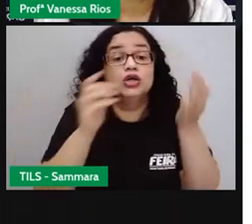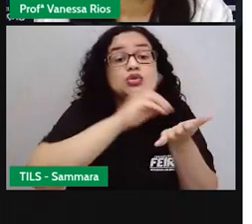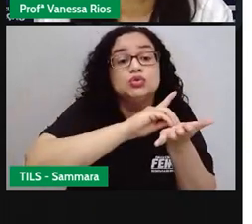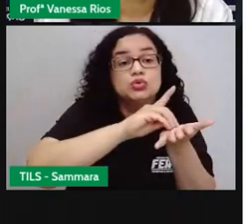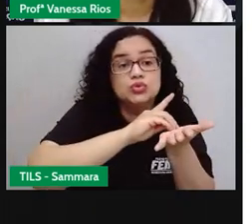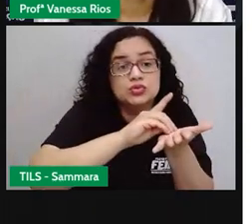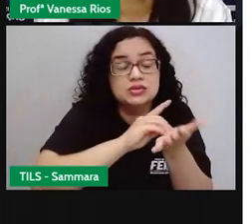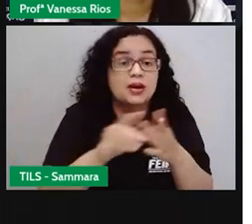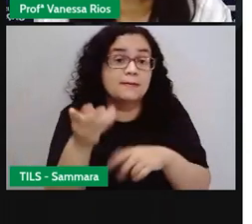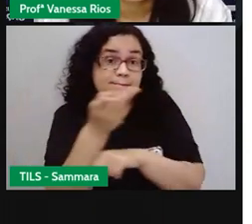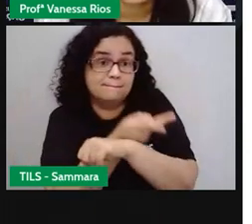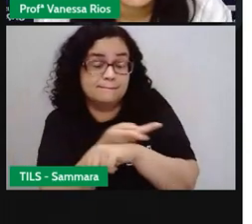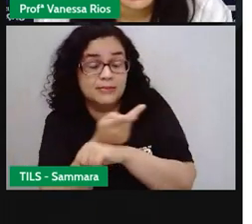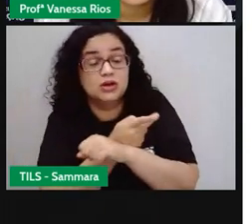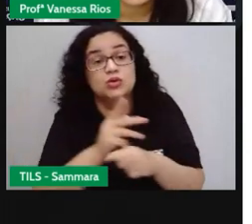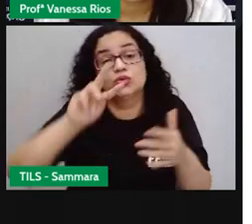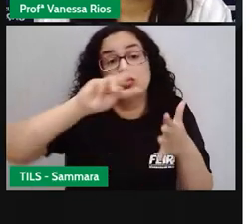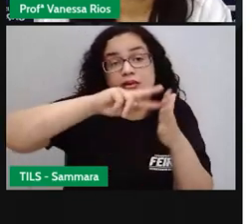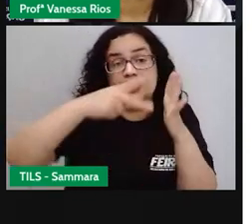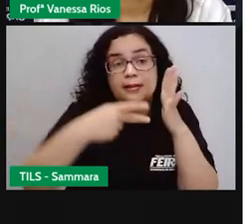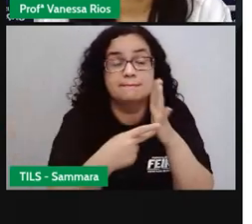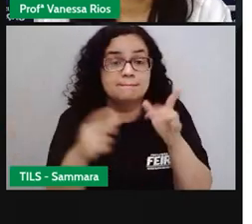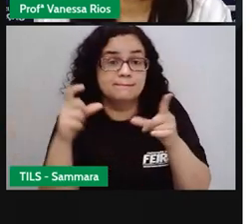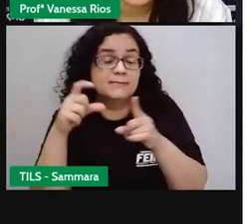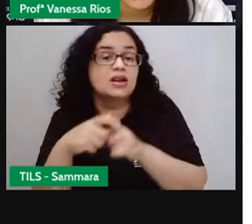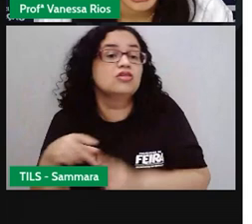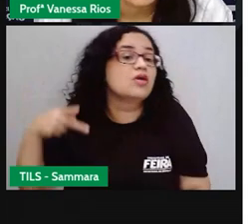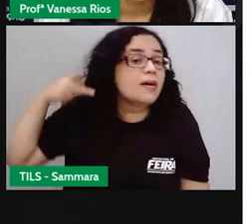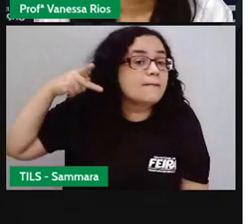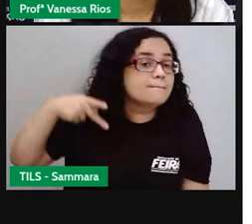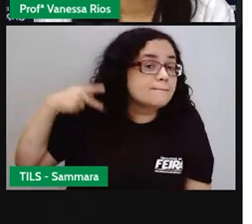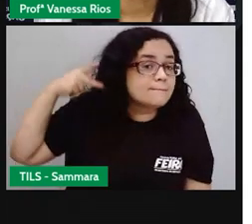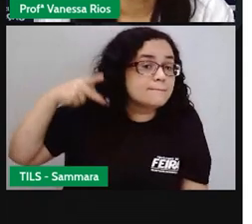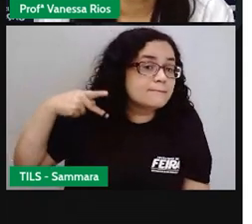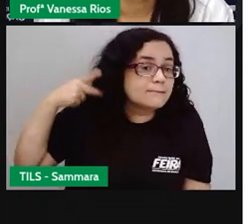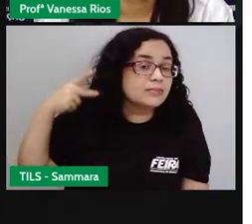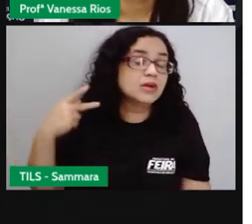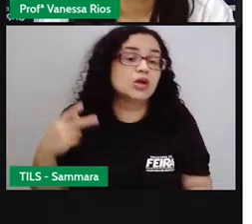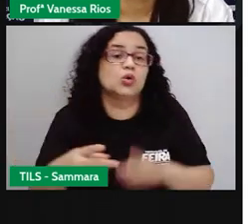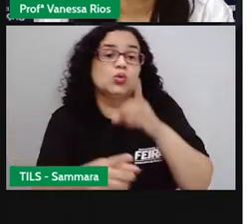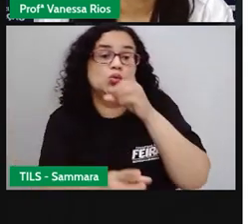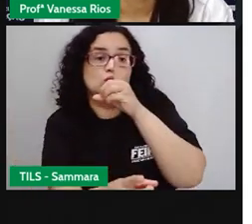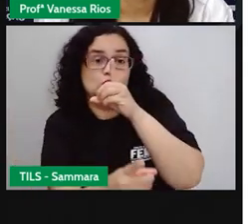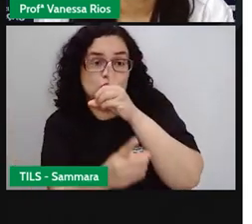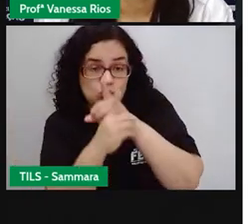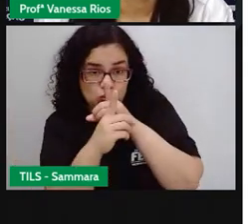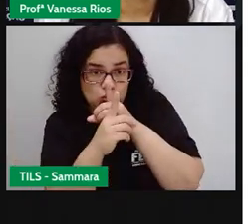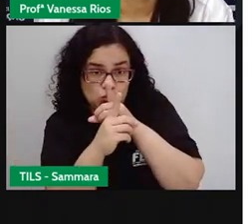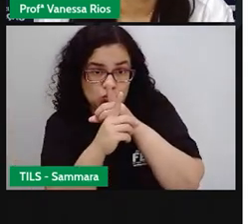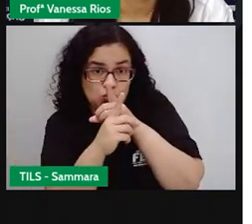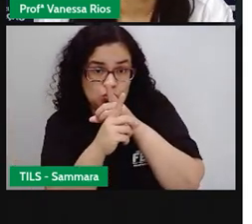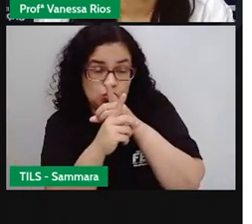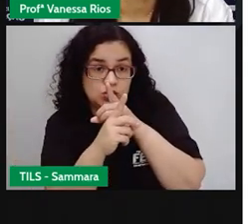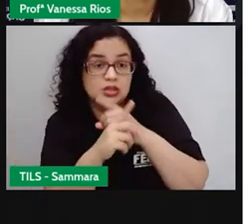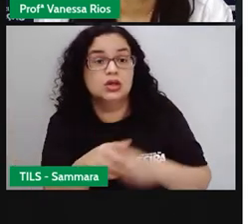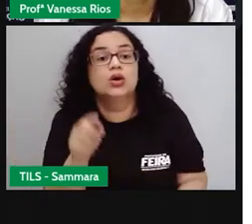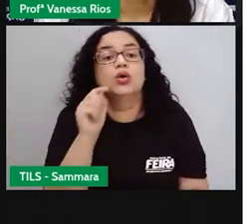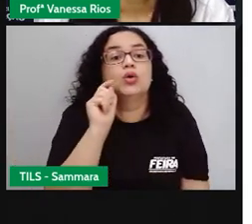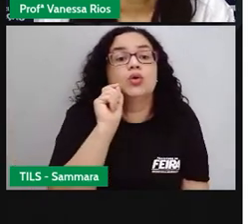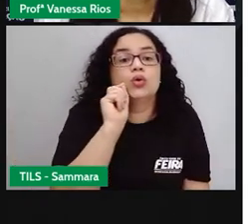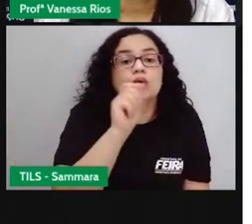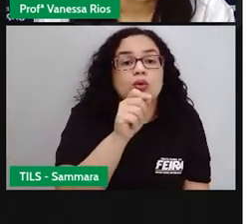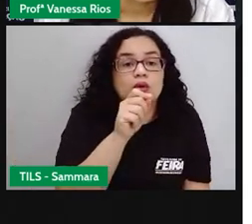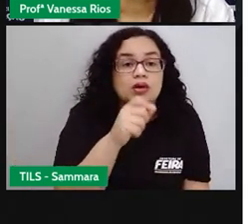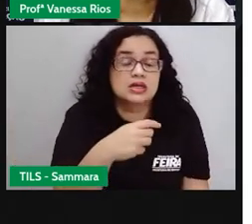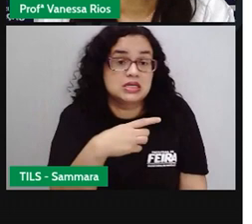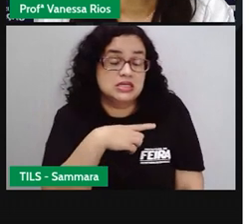dicionário e procura o significado da palavra política, a gente encontra essa definição.